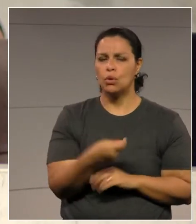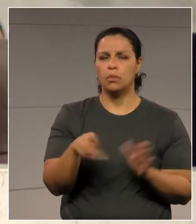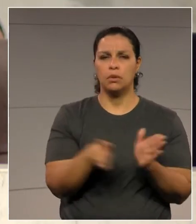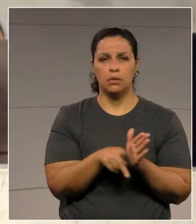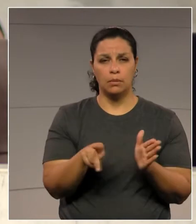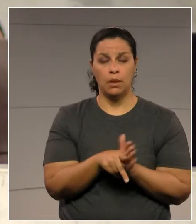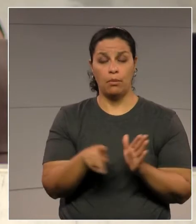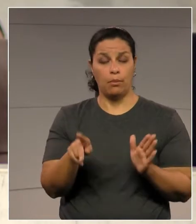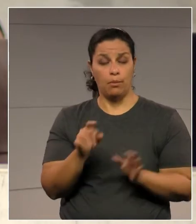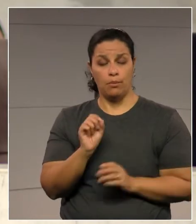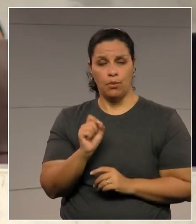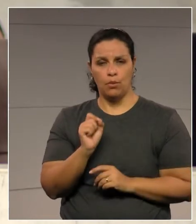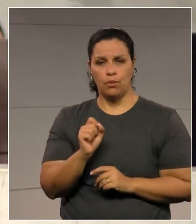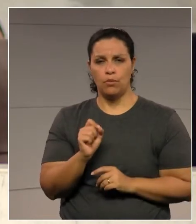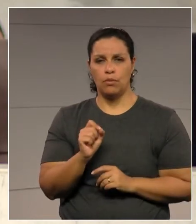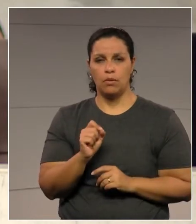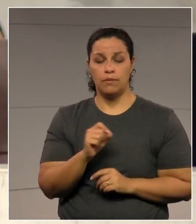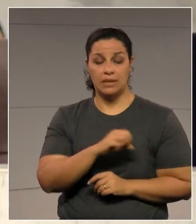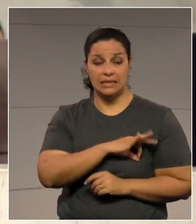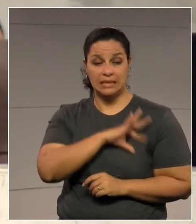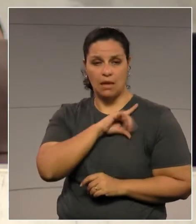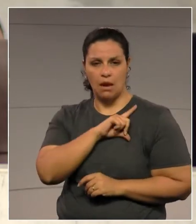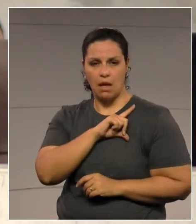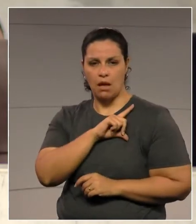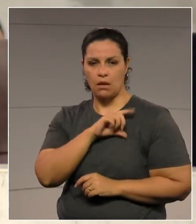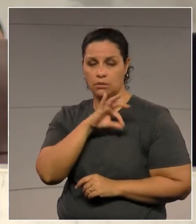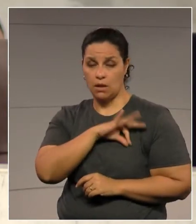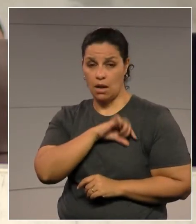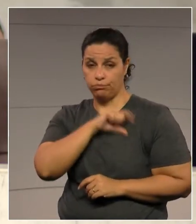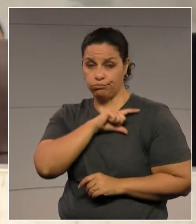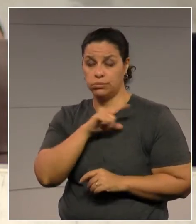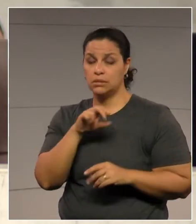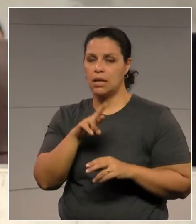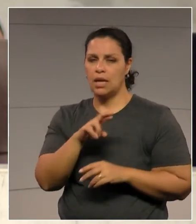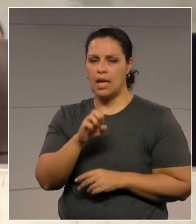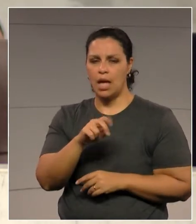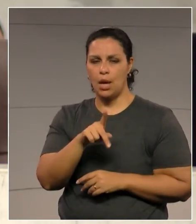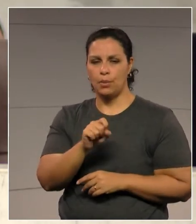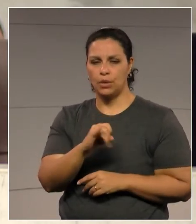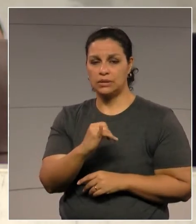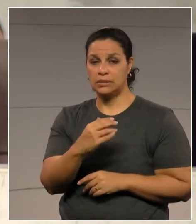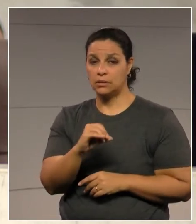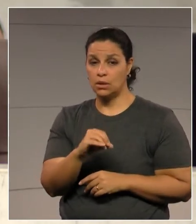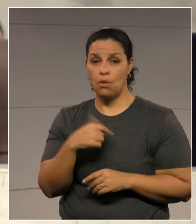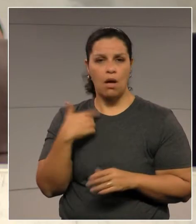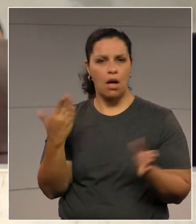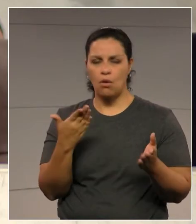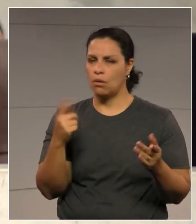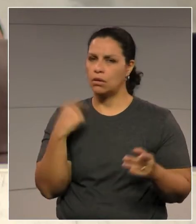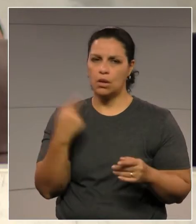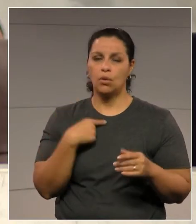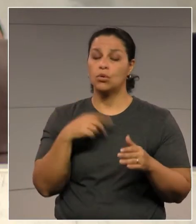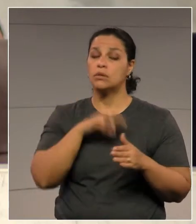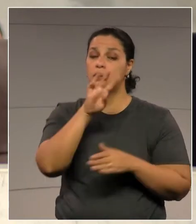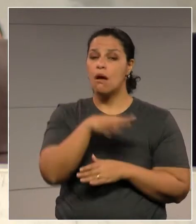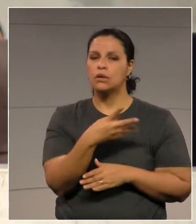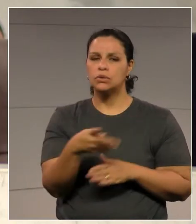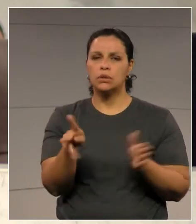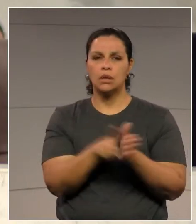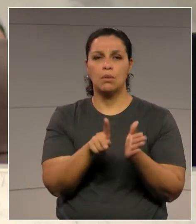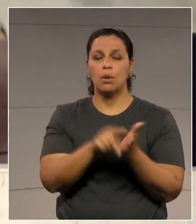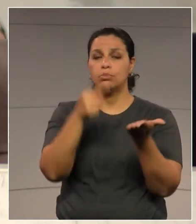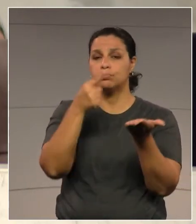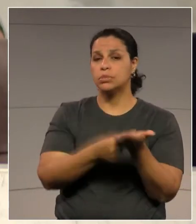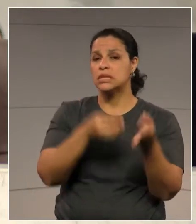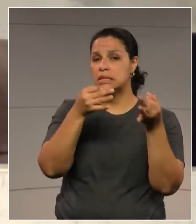aumento de salários e de reposição salarial, eles estão contidos dentro de uma agenda que está